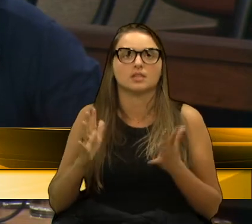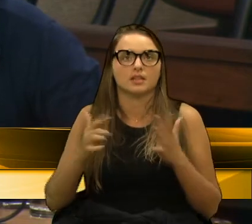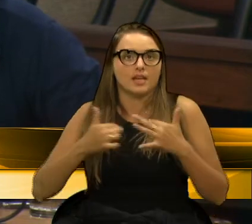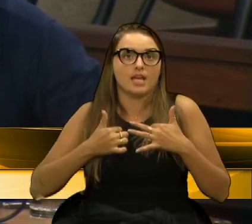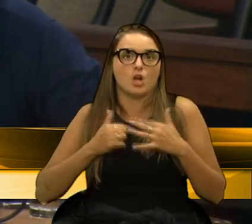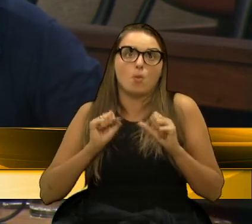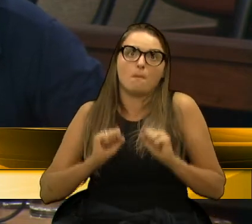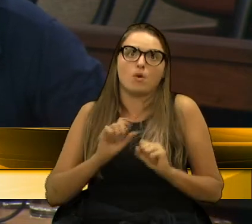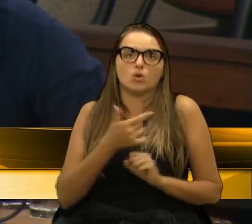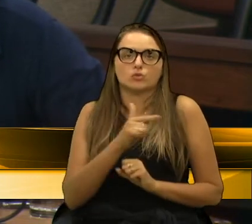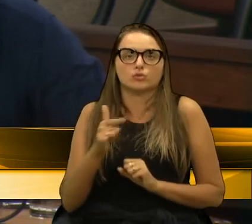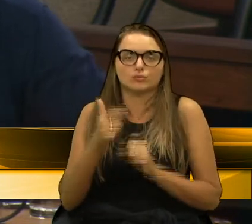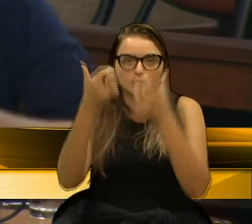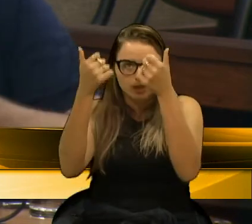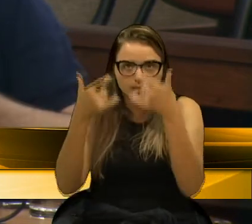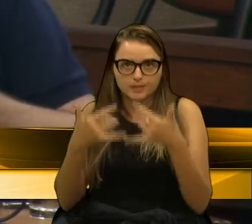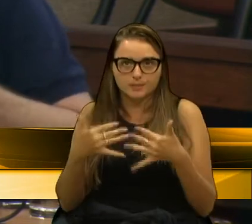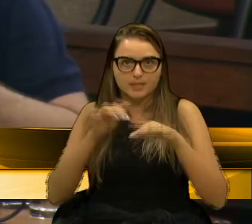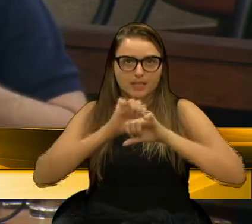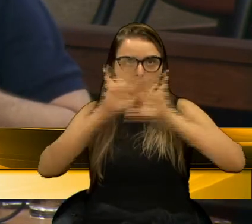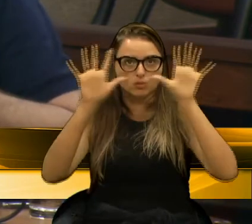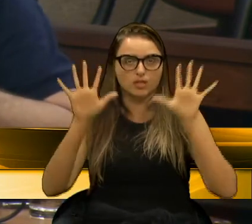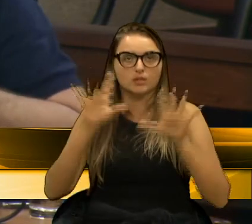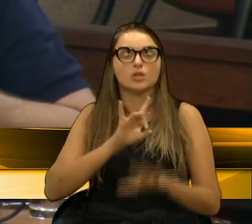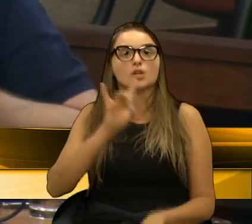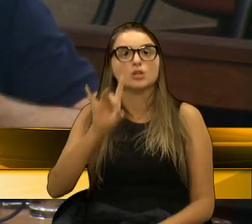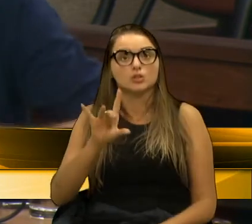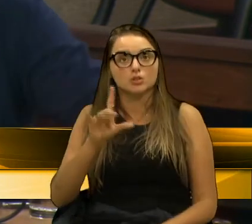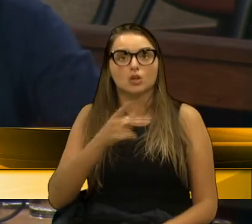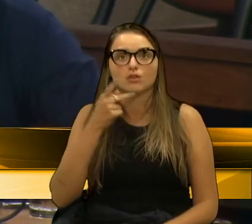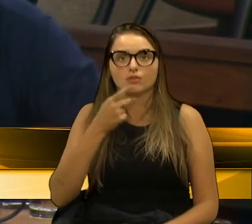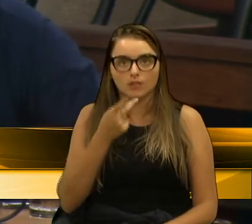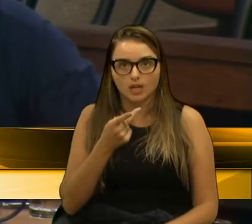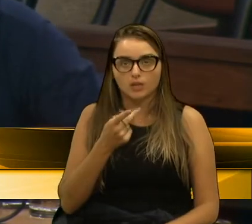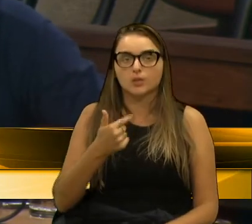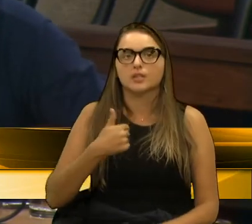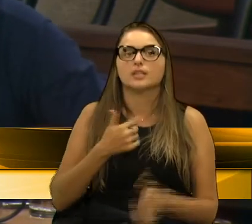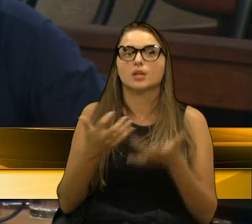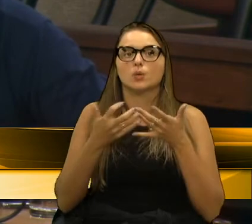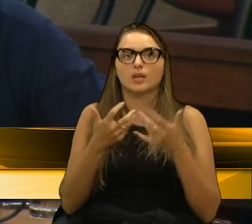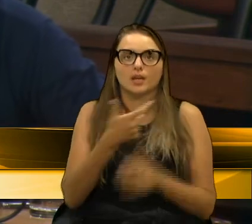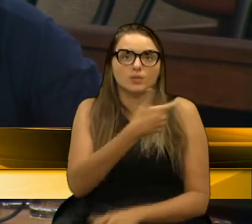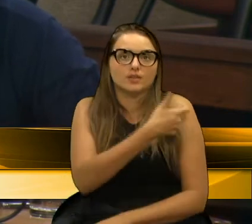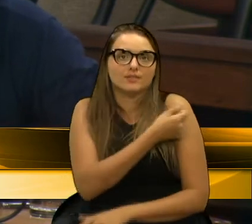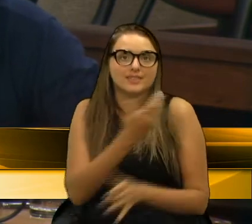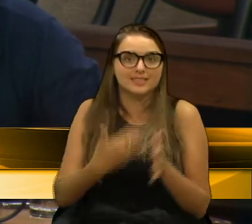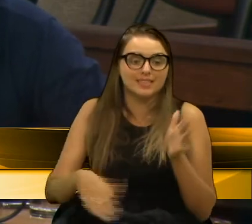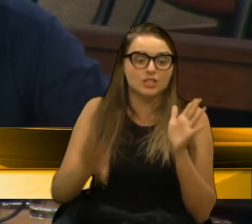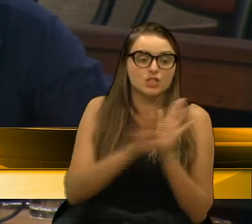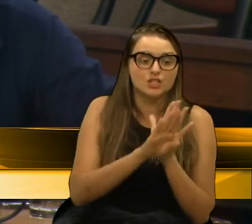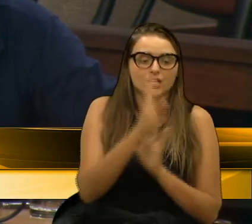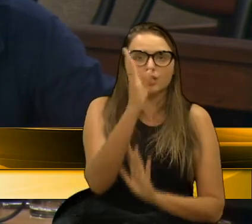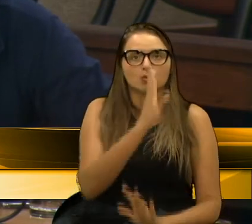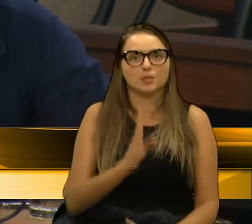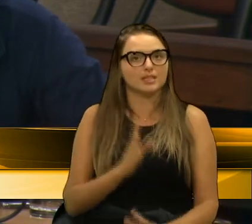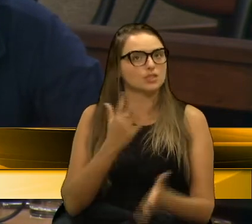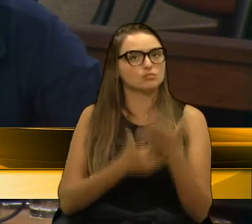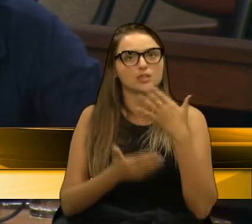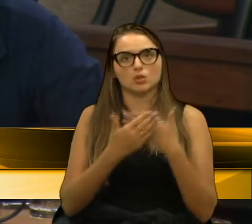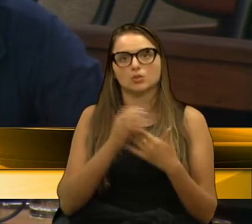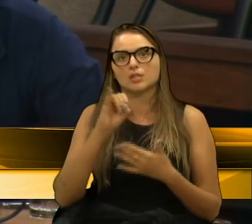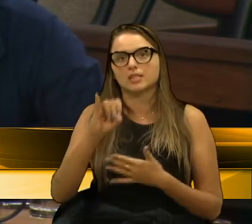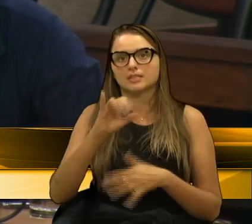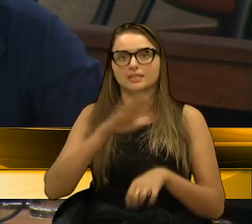me expressei de forma correta. Então, eu deixo claro aqui que eu quero que as vacinas venham para o Brasil, para os brasileiros. E quanto mais